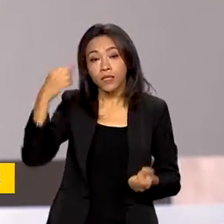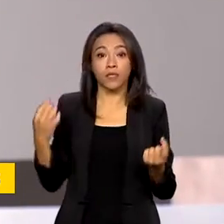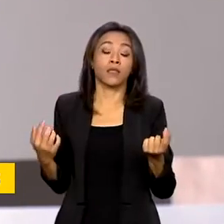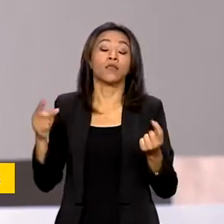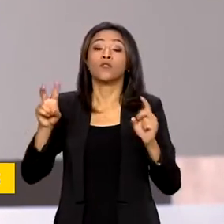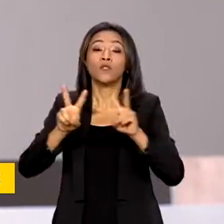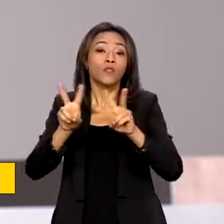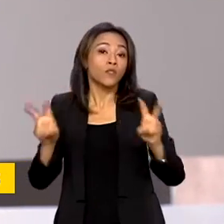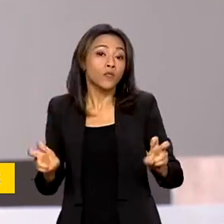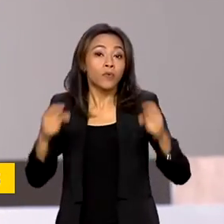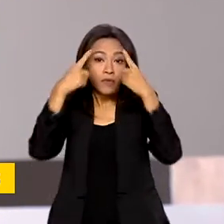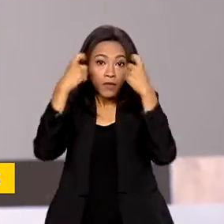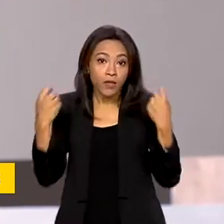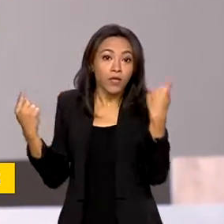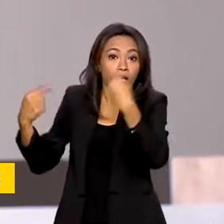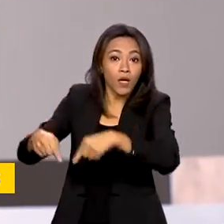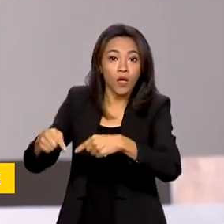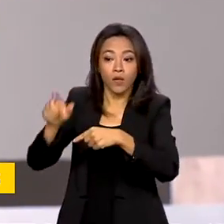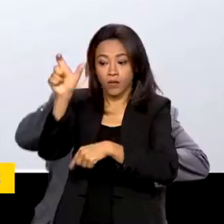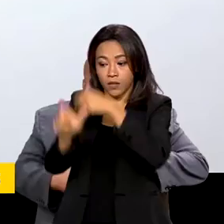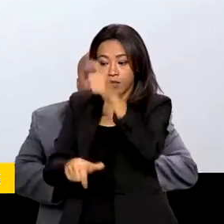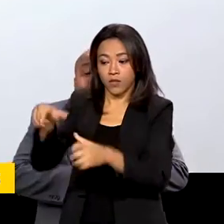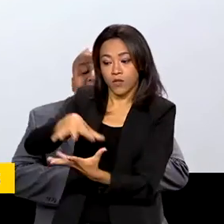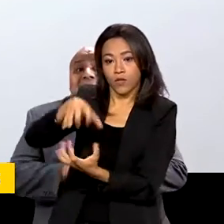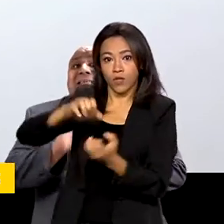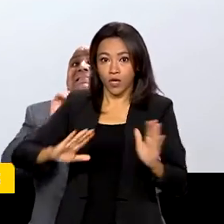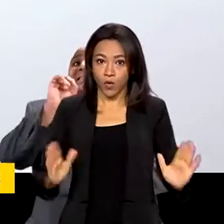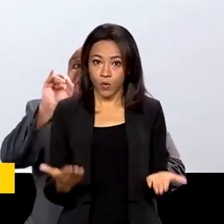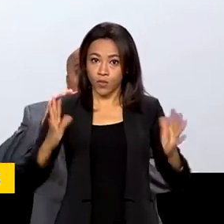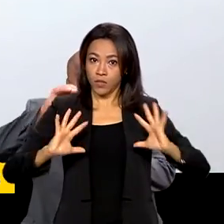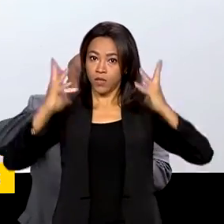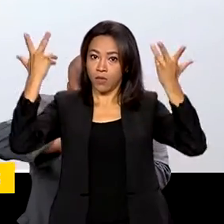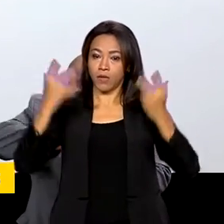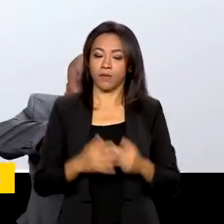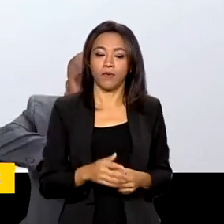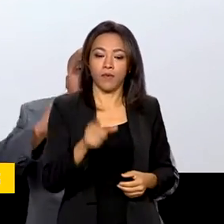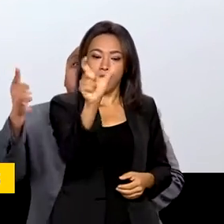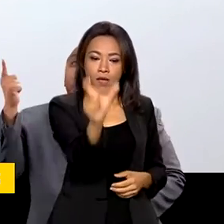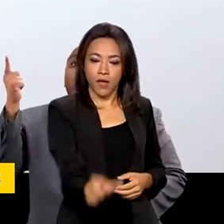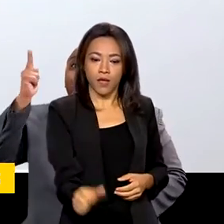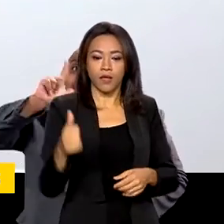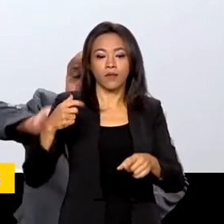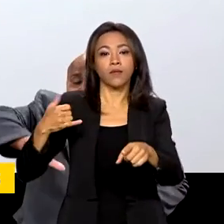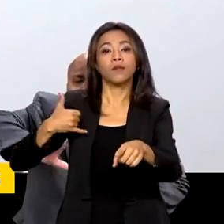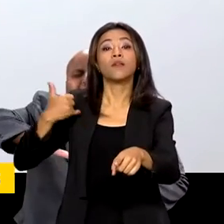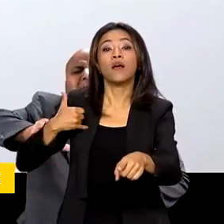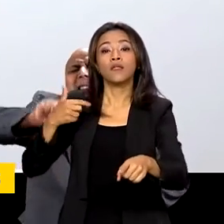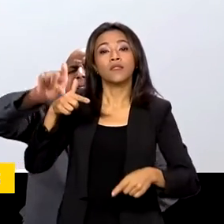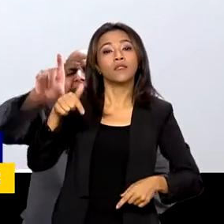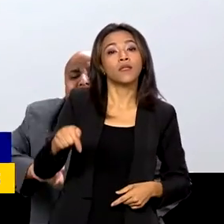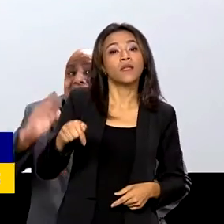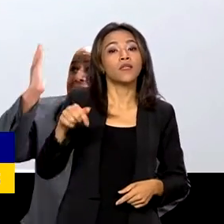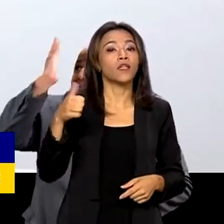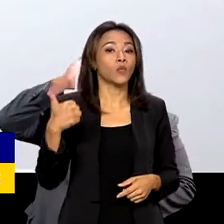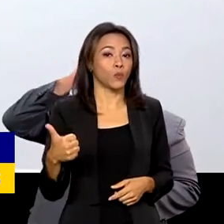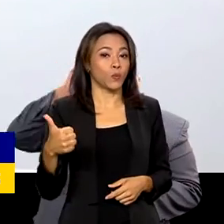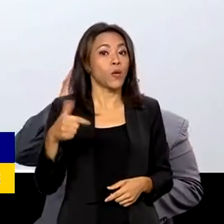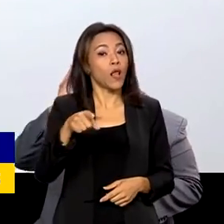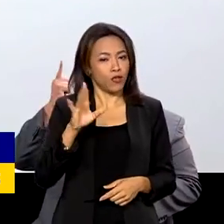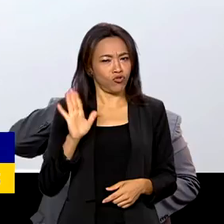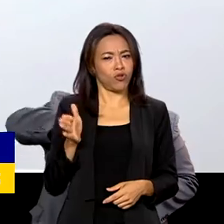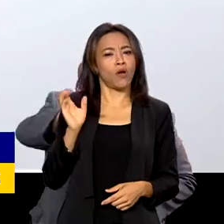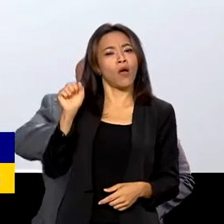celebrado hoje, 15 de junho. A professora Laír tem 71 anos e está aposentada.